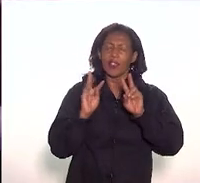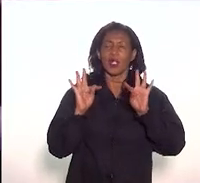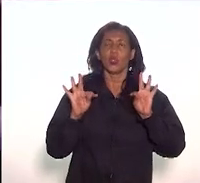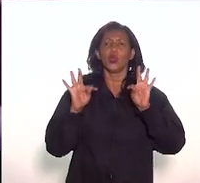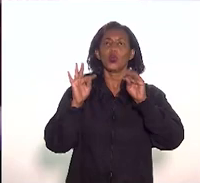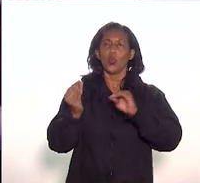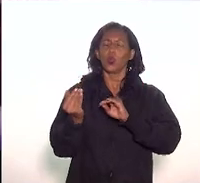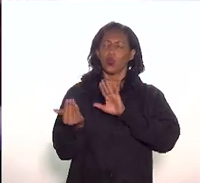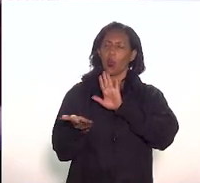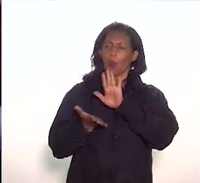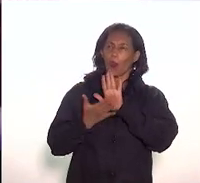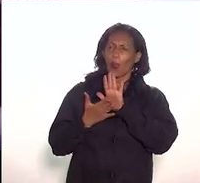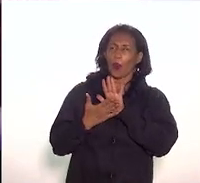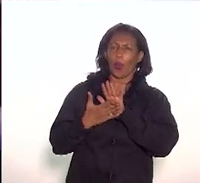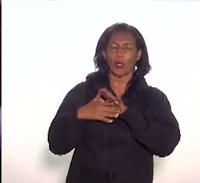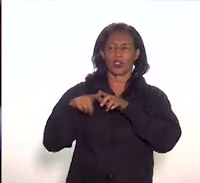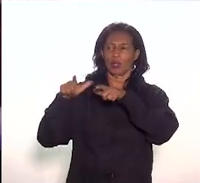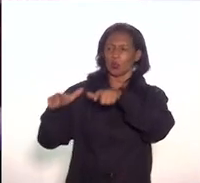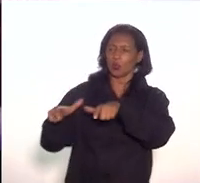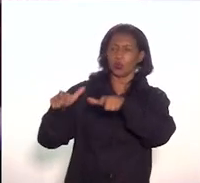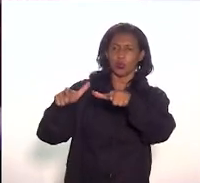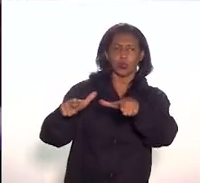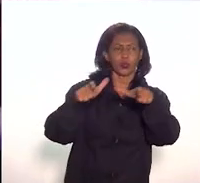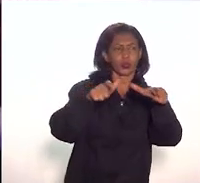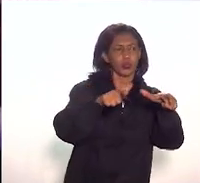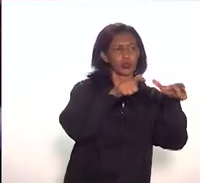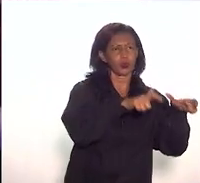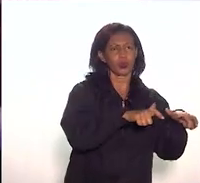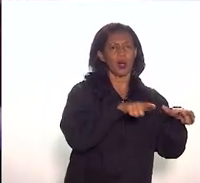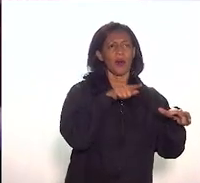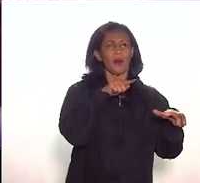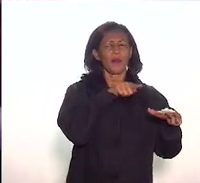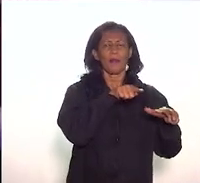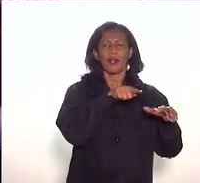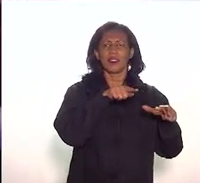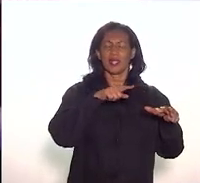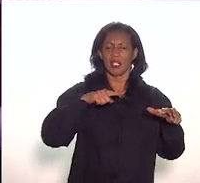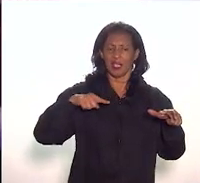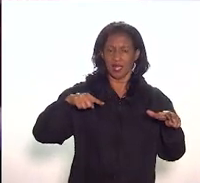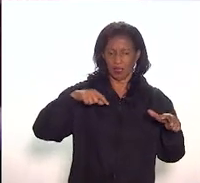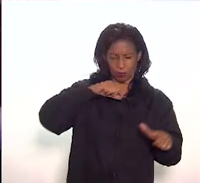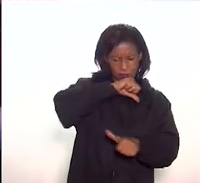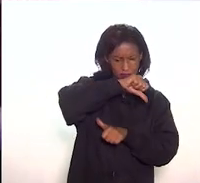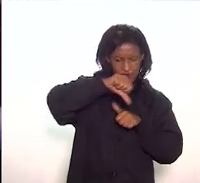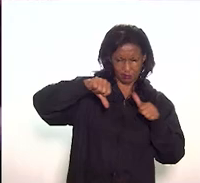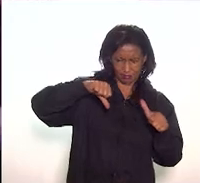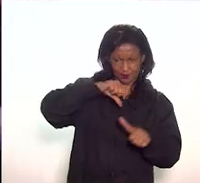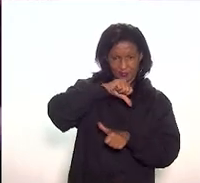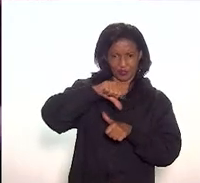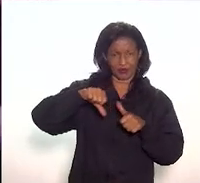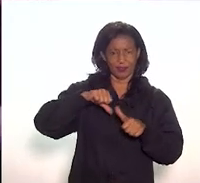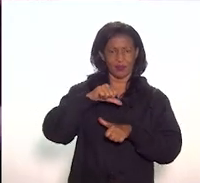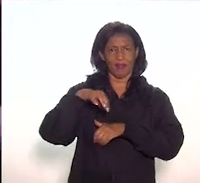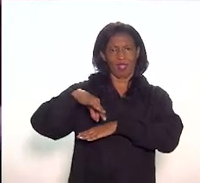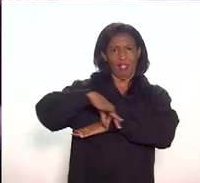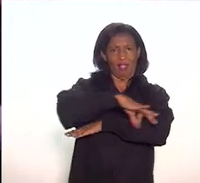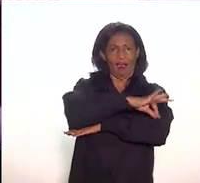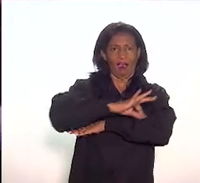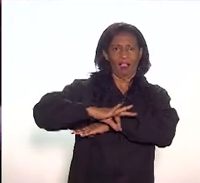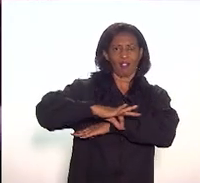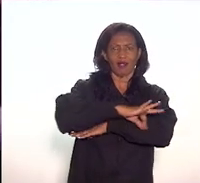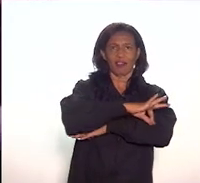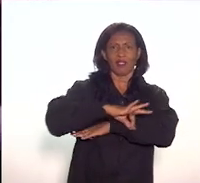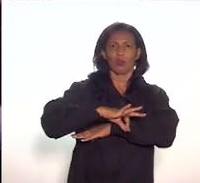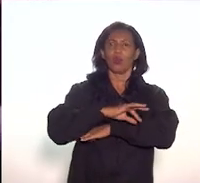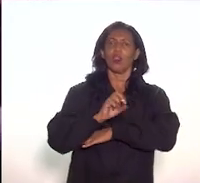está proposto como área para ser caracterizada arquitetura urbana do